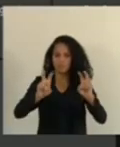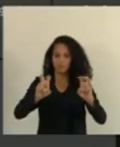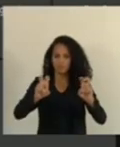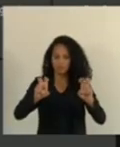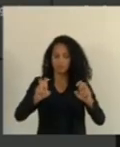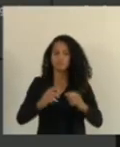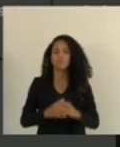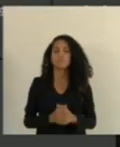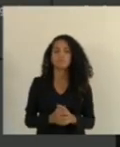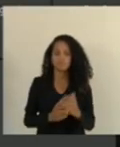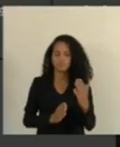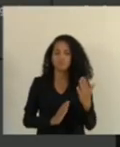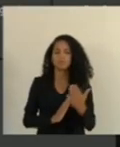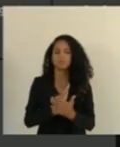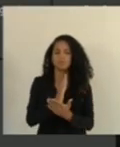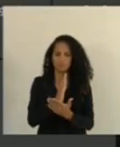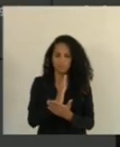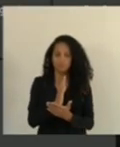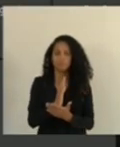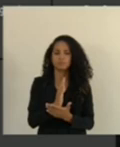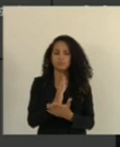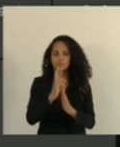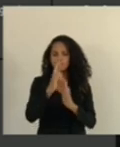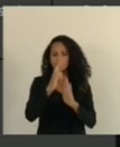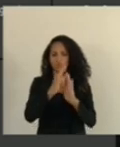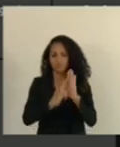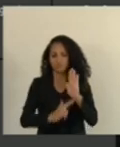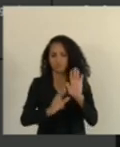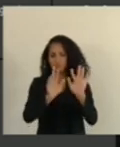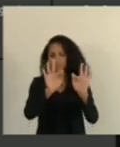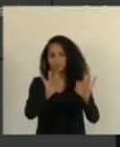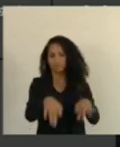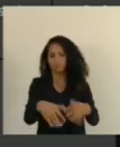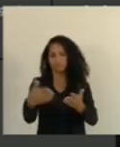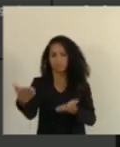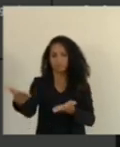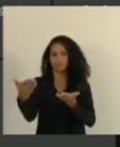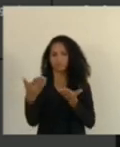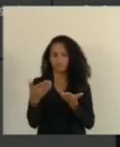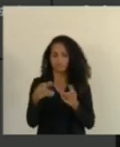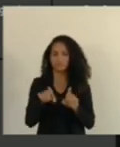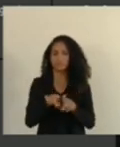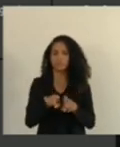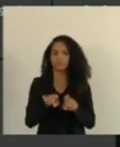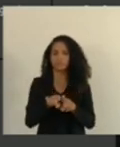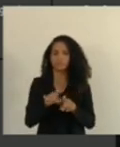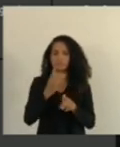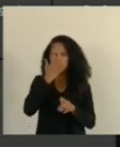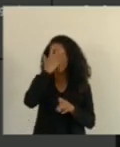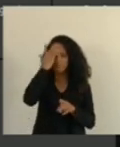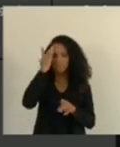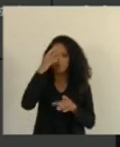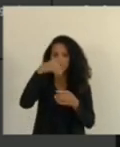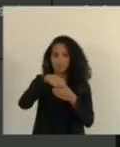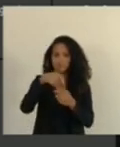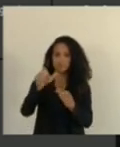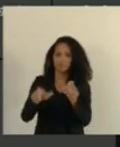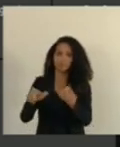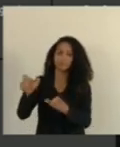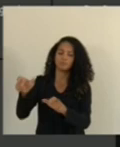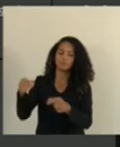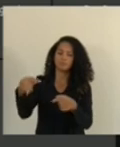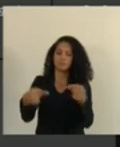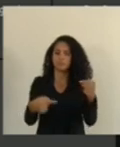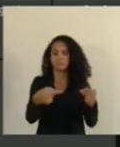pela aprovação da redação final e convocar os membros que queiram discutir para